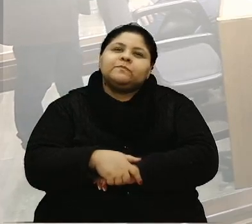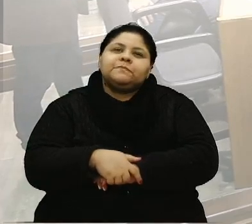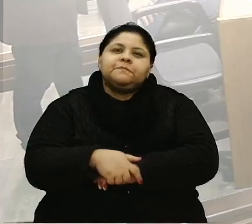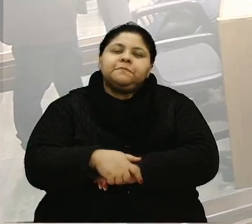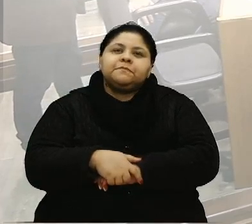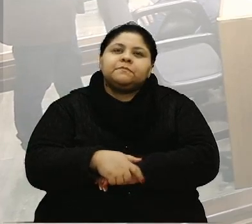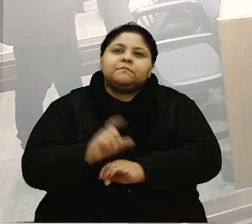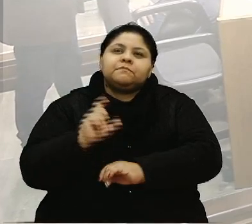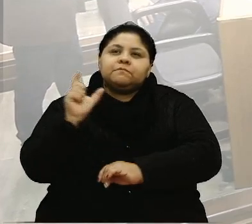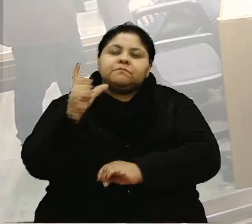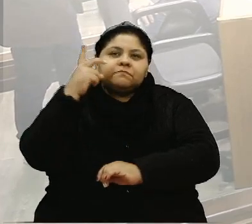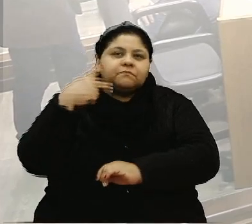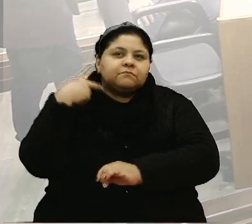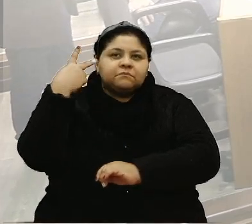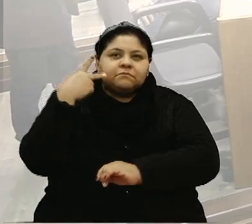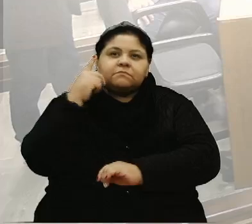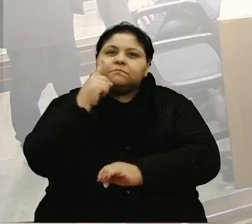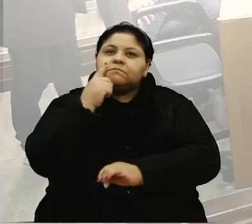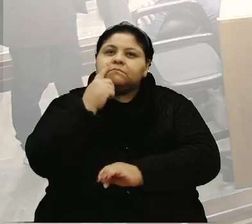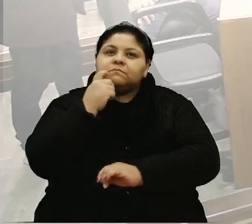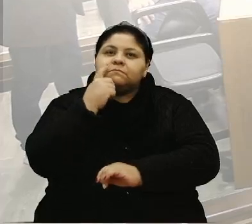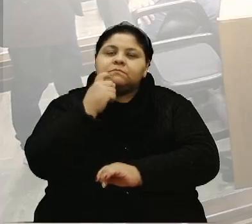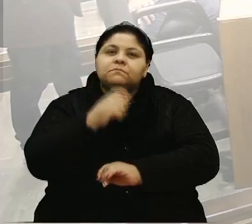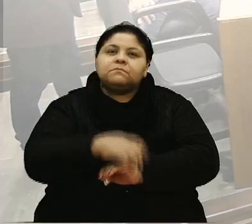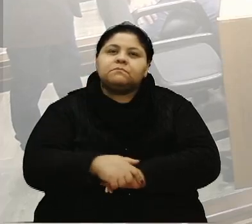Com a palavra, vereadora Rose Fergeri.